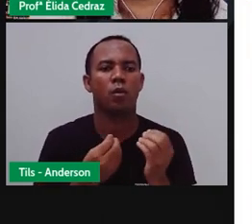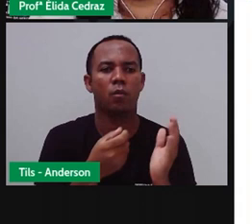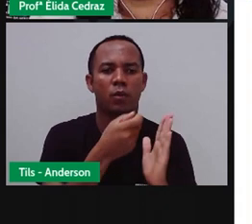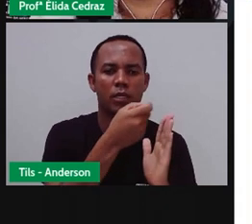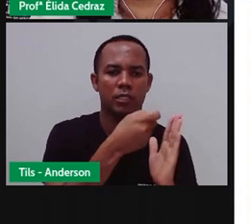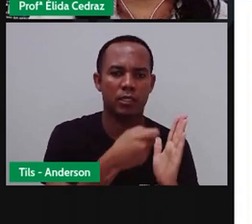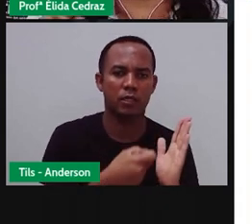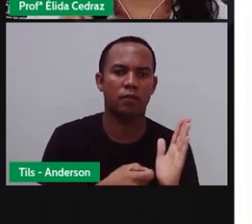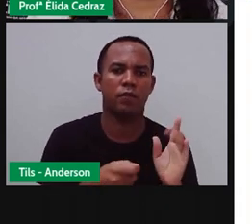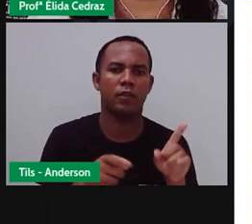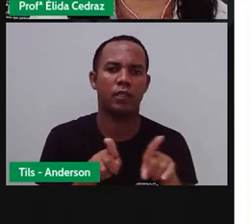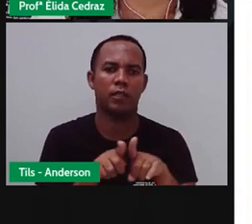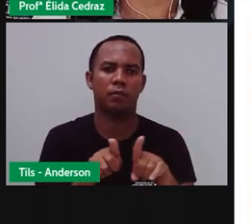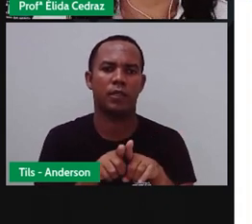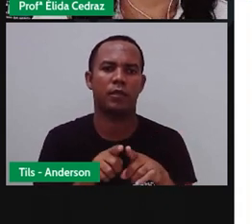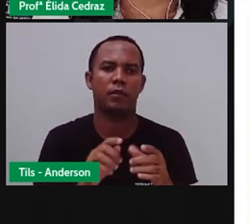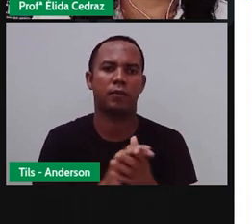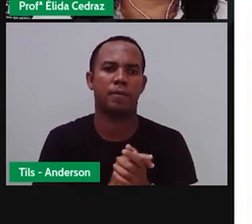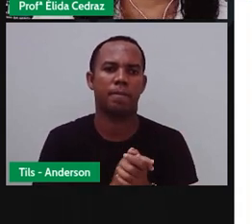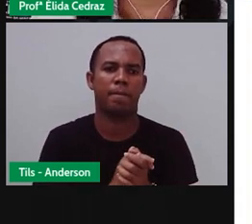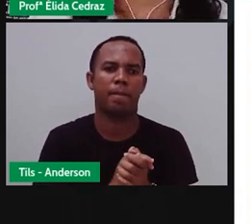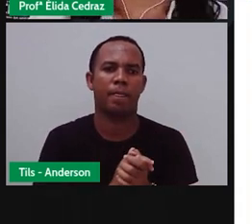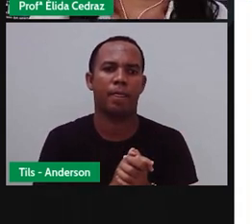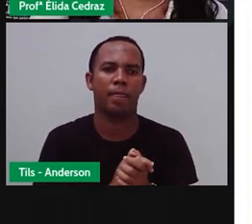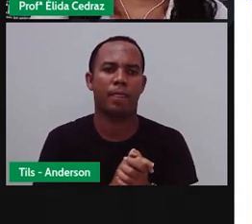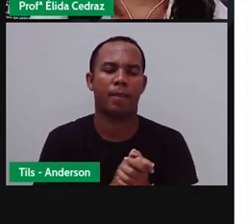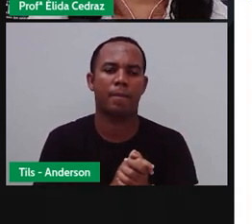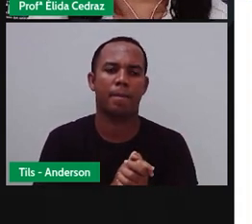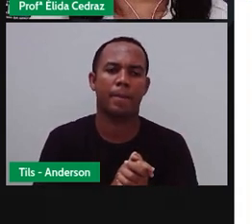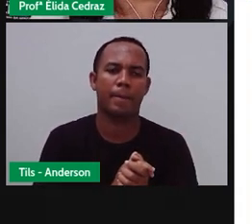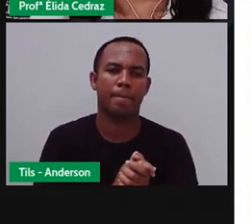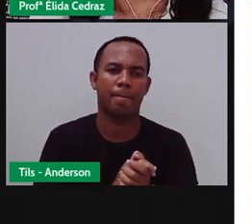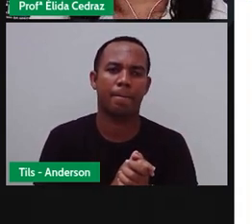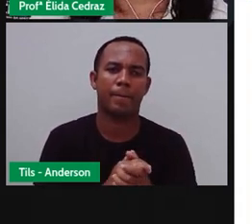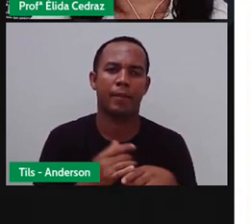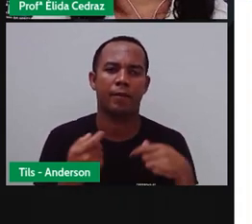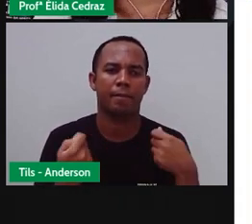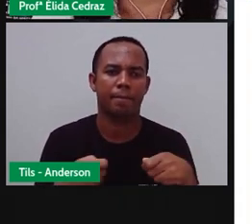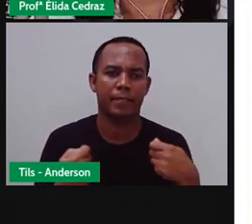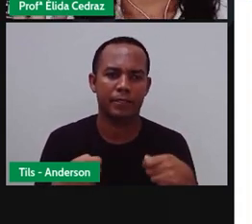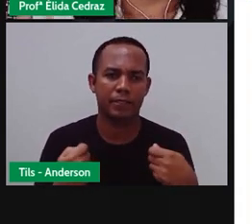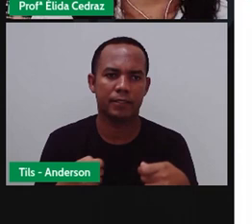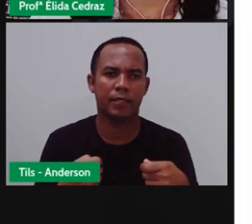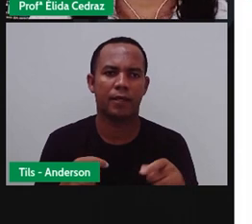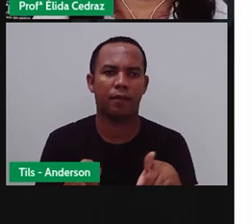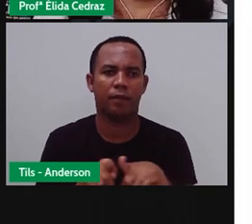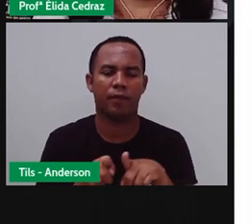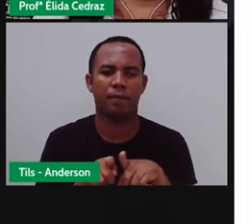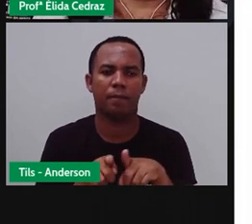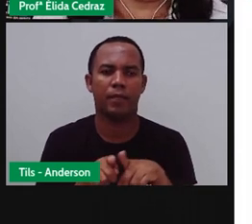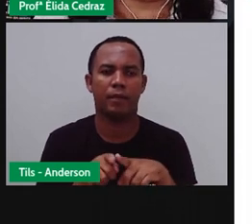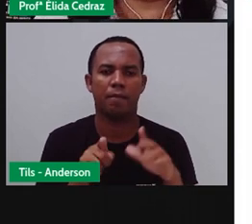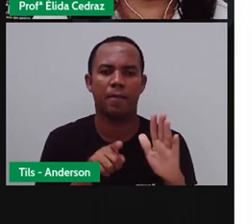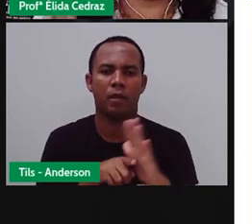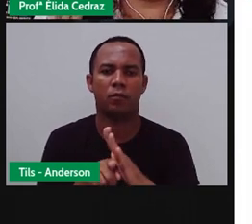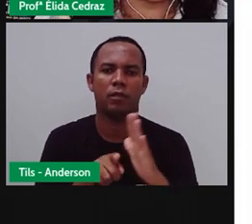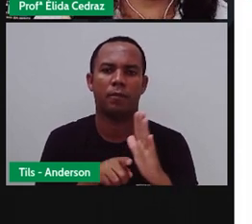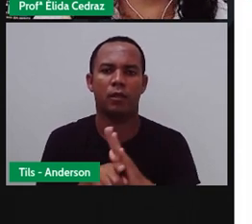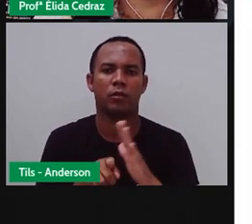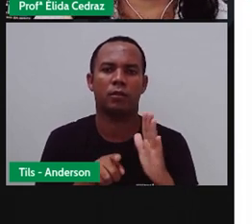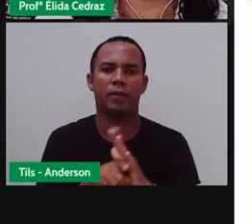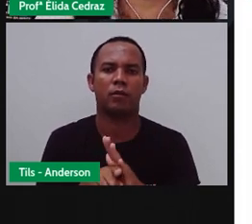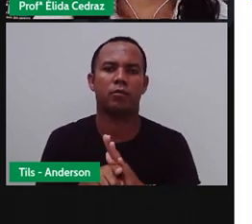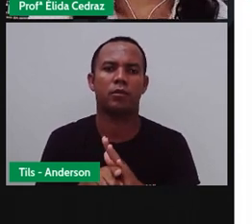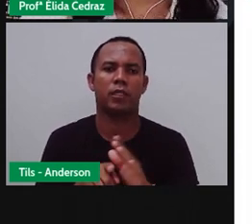executar. Esse gênero, nós também vamos precisar ficar atentos a essas perguntas. São